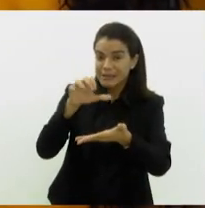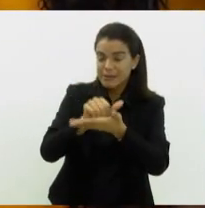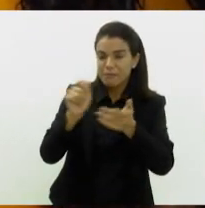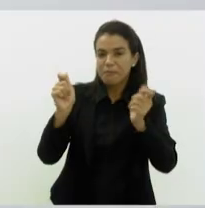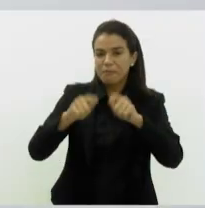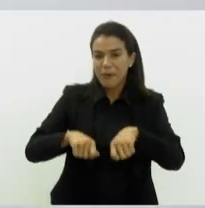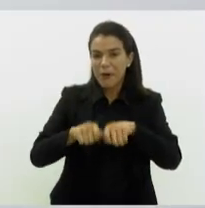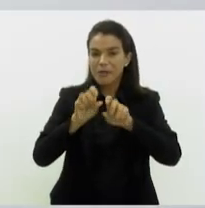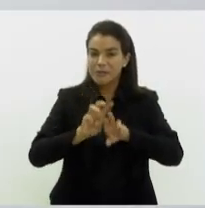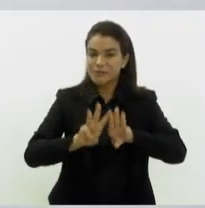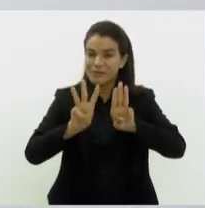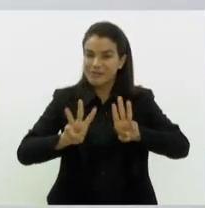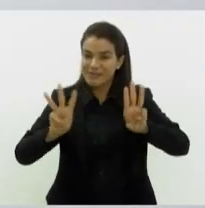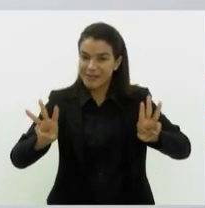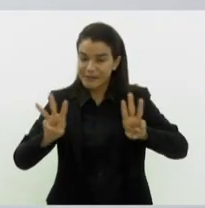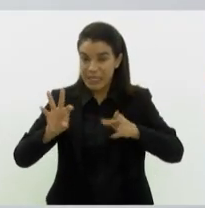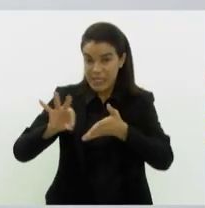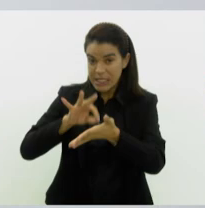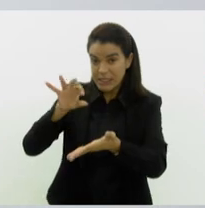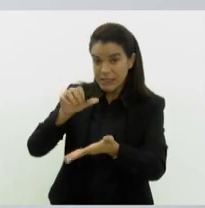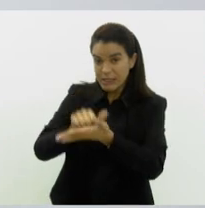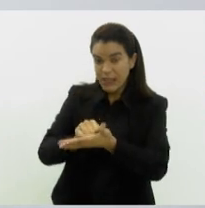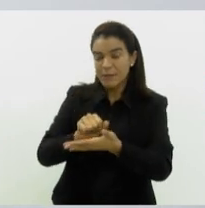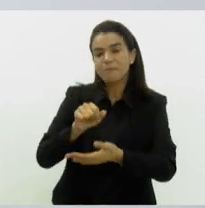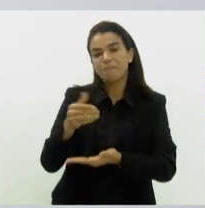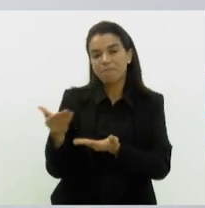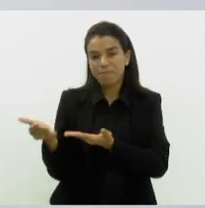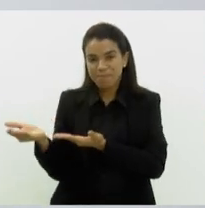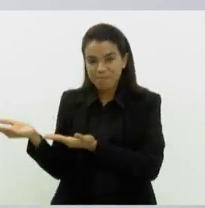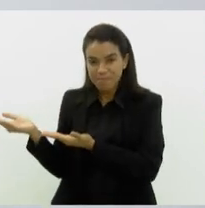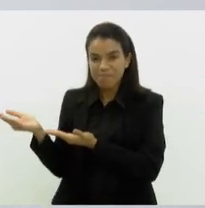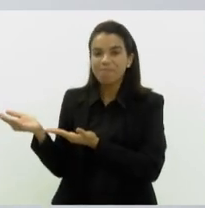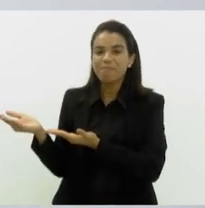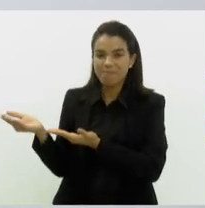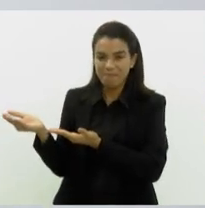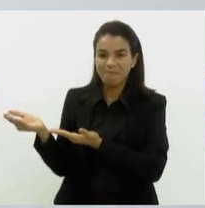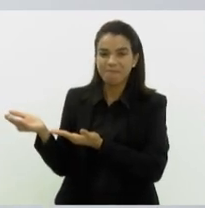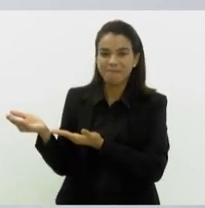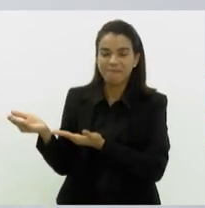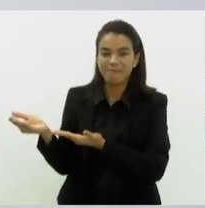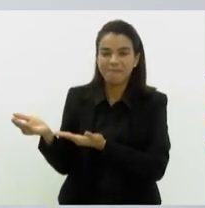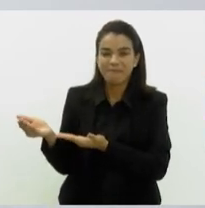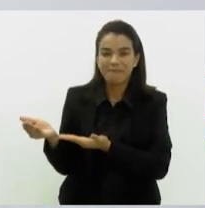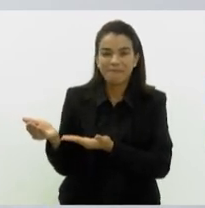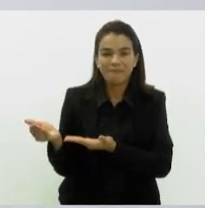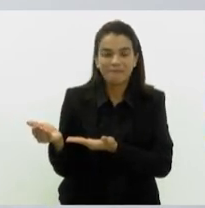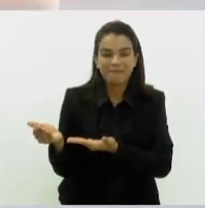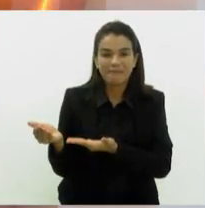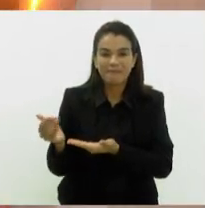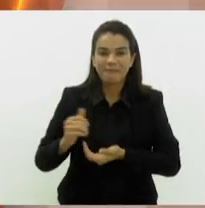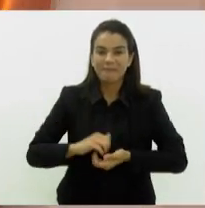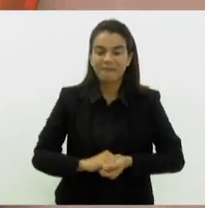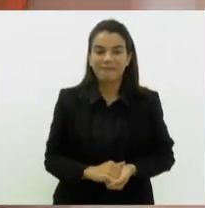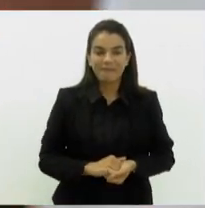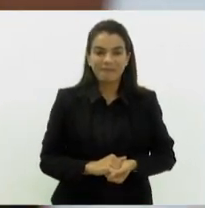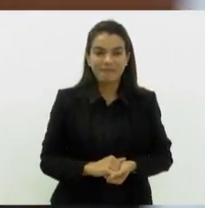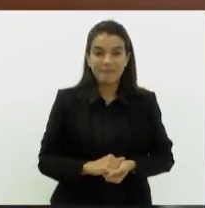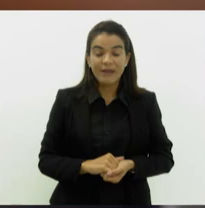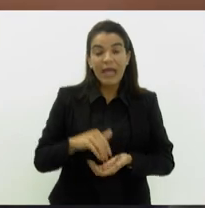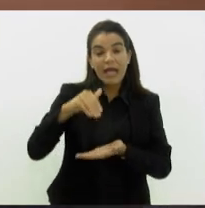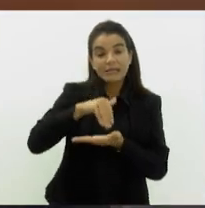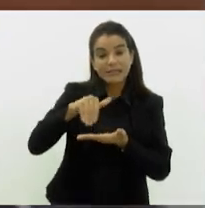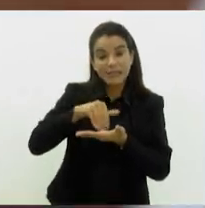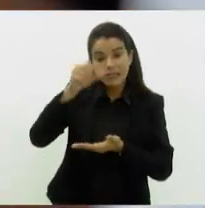ser feitas no site inscrição.crjrj.com.br A